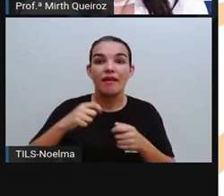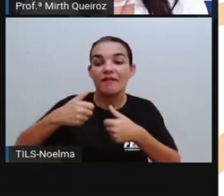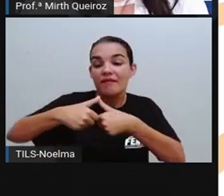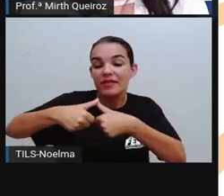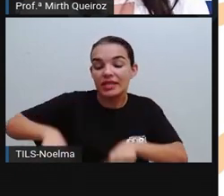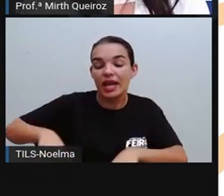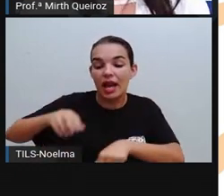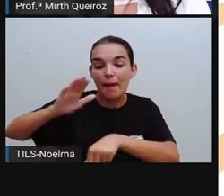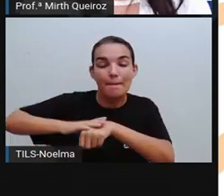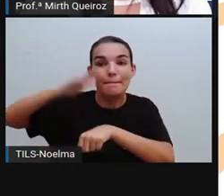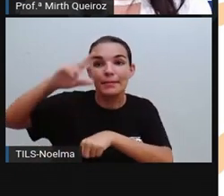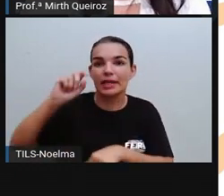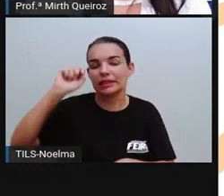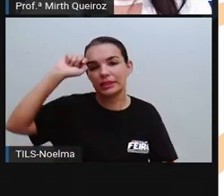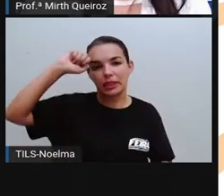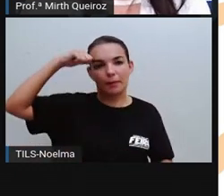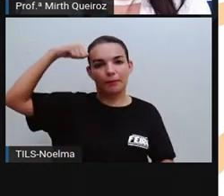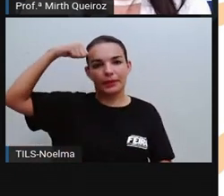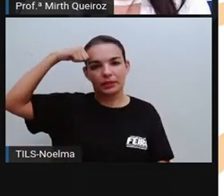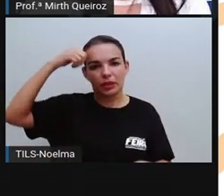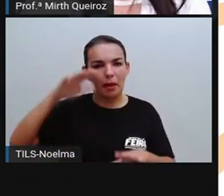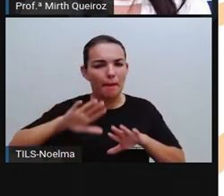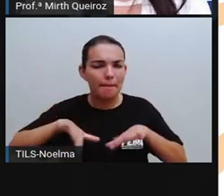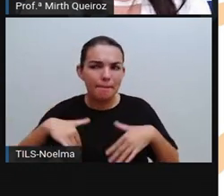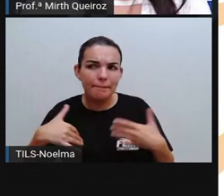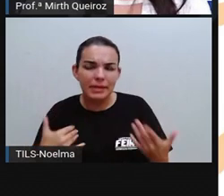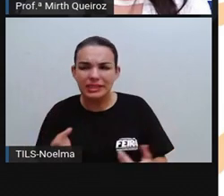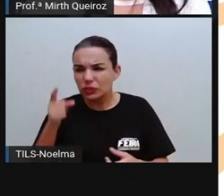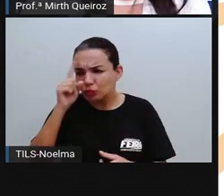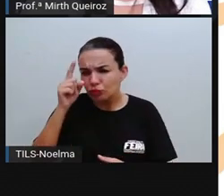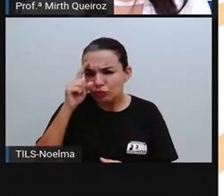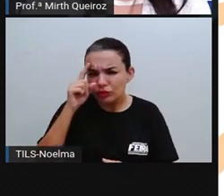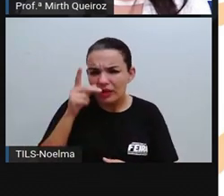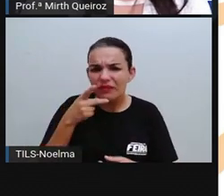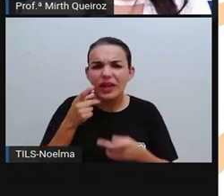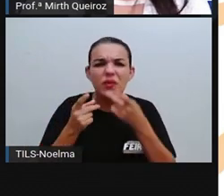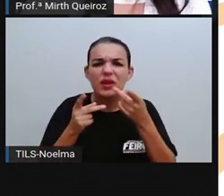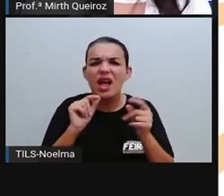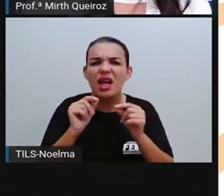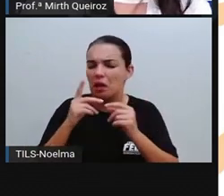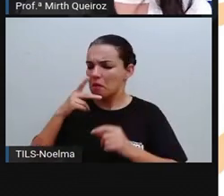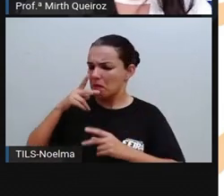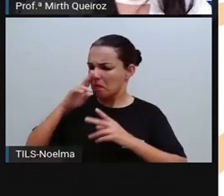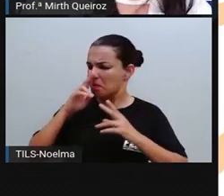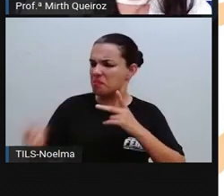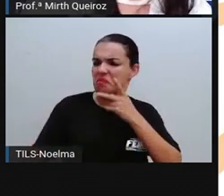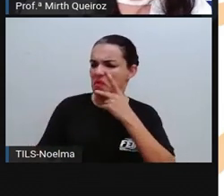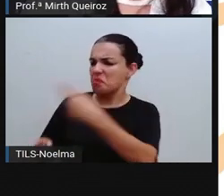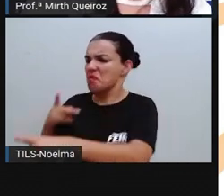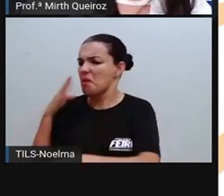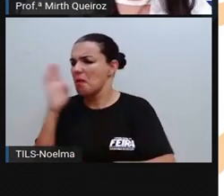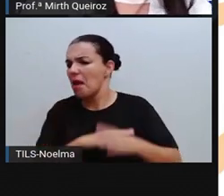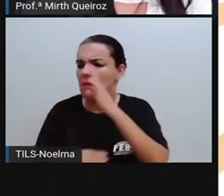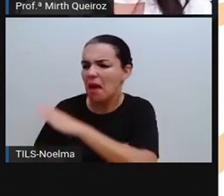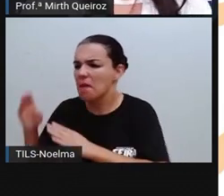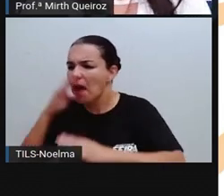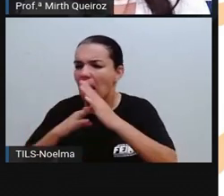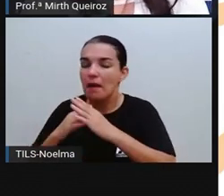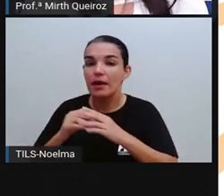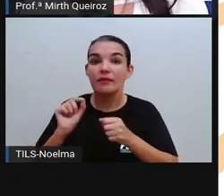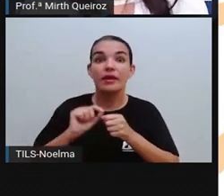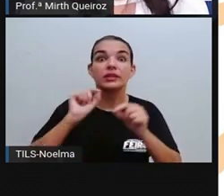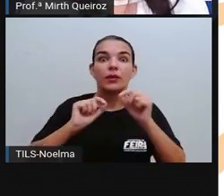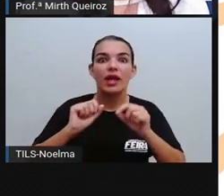negro. Mas no cotidiano ele é utilizado para difamar, associando o tornar-se negro como